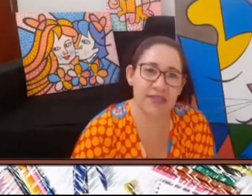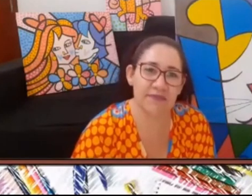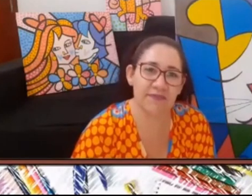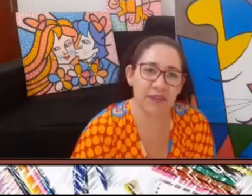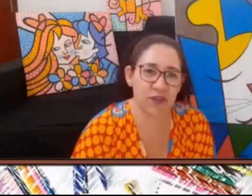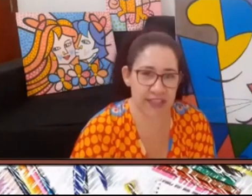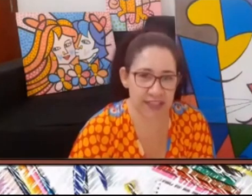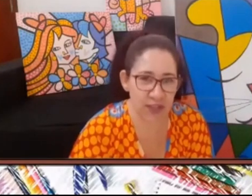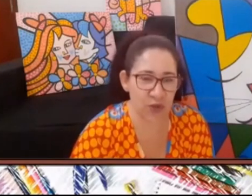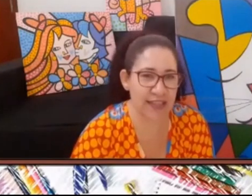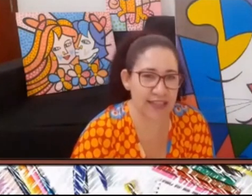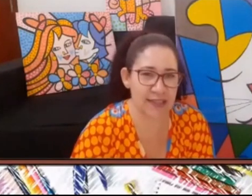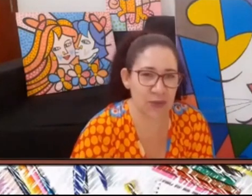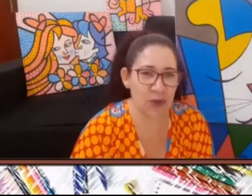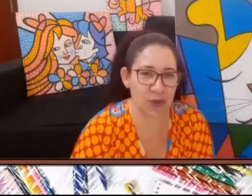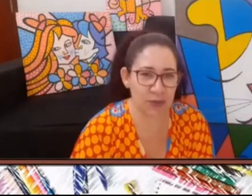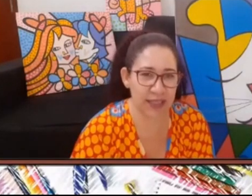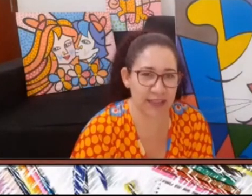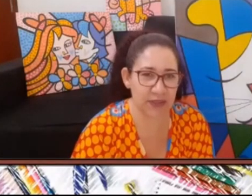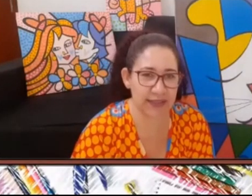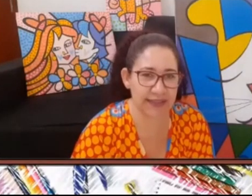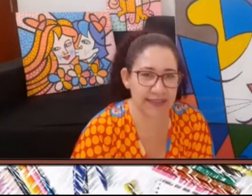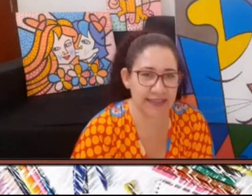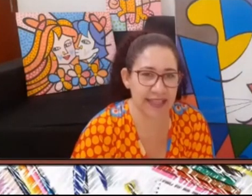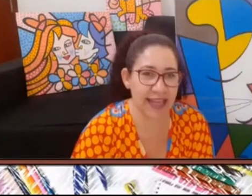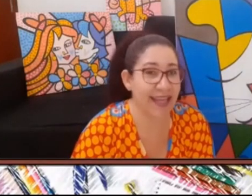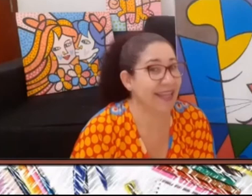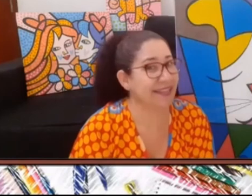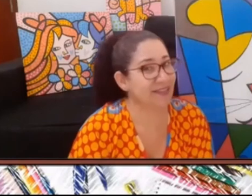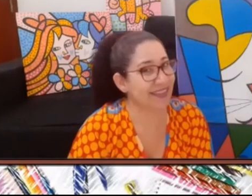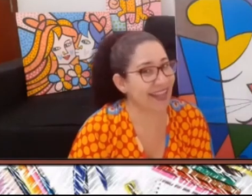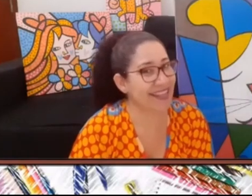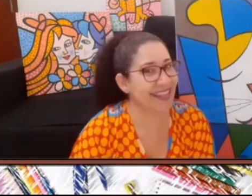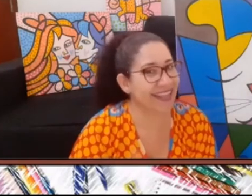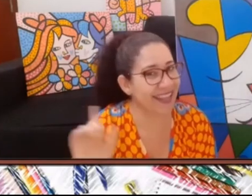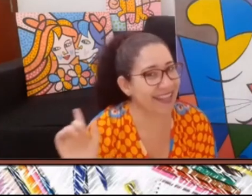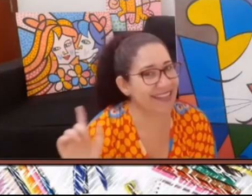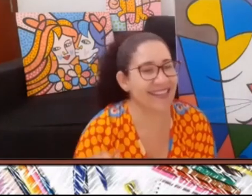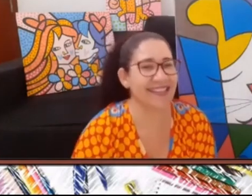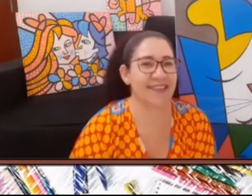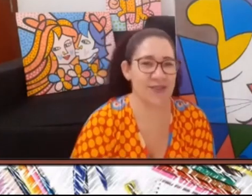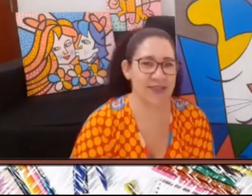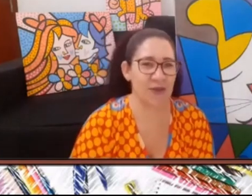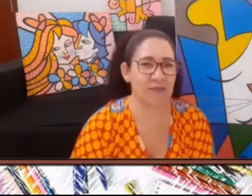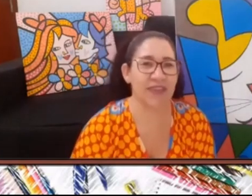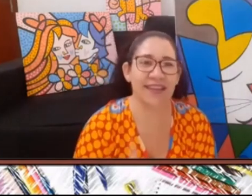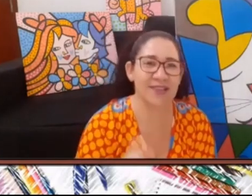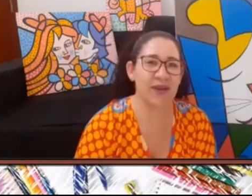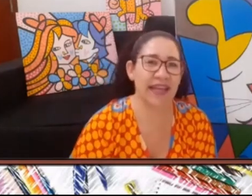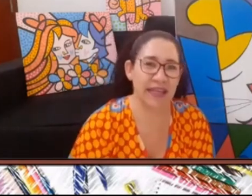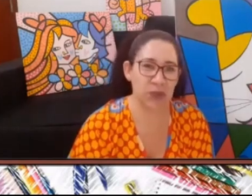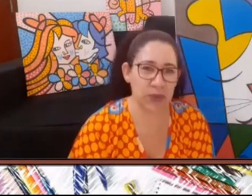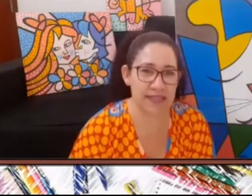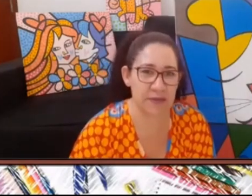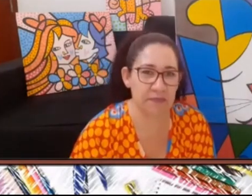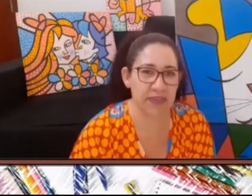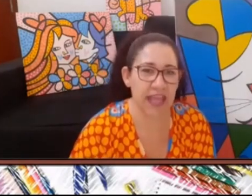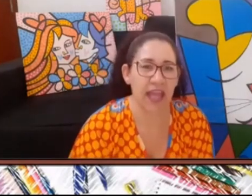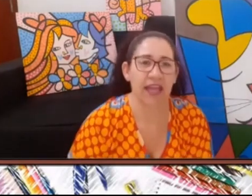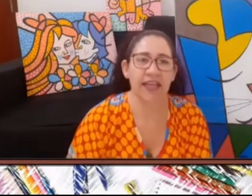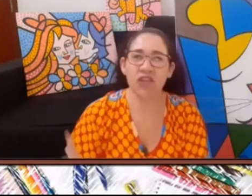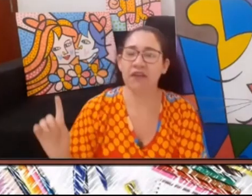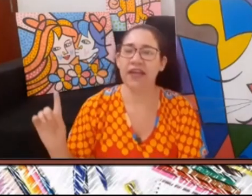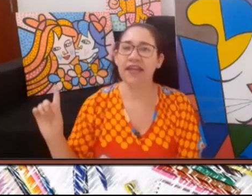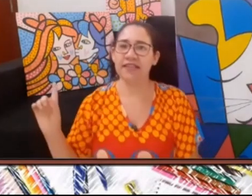bonitos. Vocês acham que eles são do Romero Brito? Na verdade, aqueles ali não são. Eles são releitores.